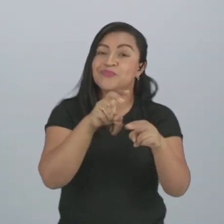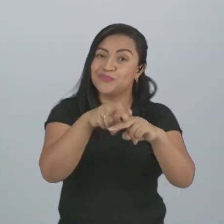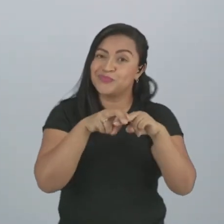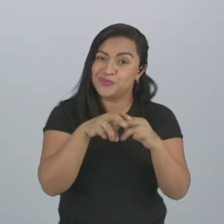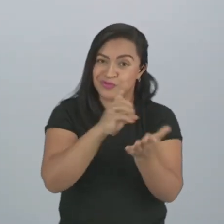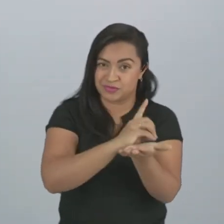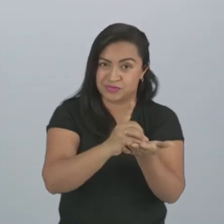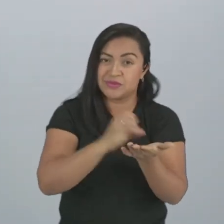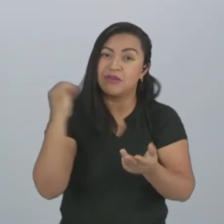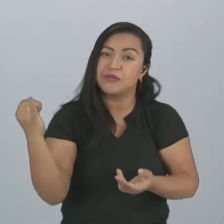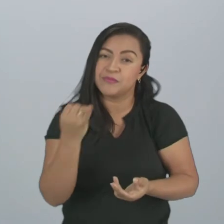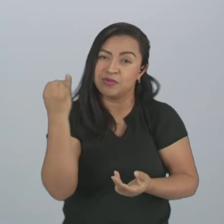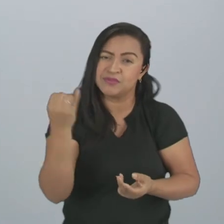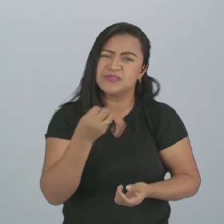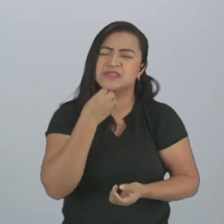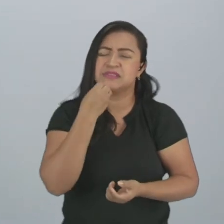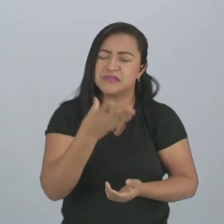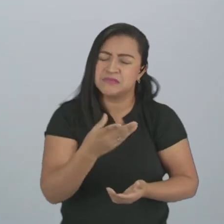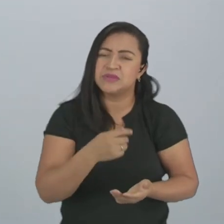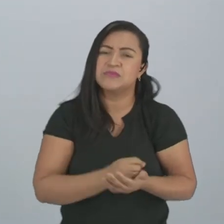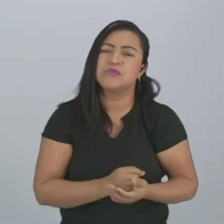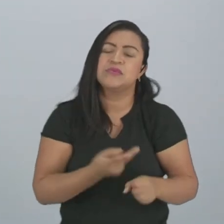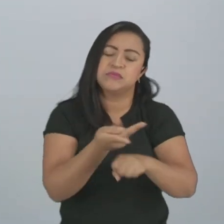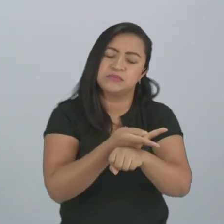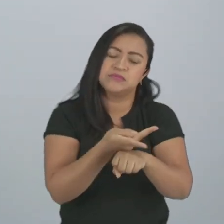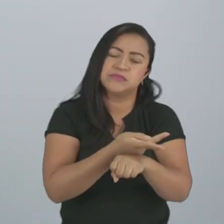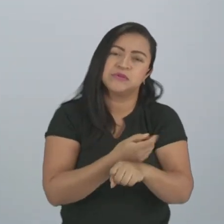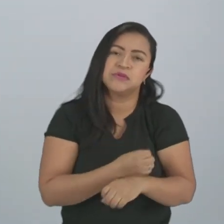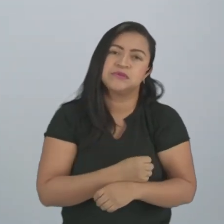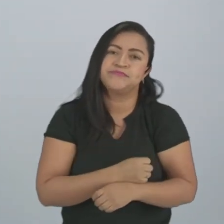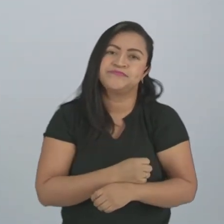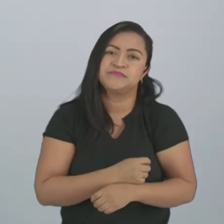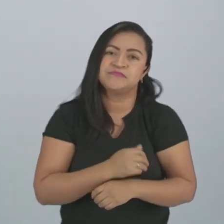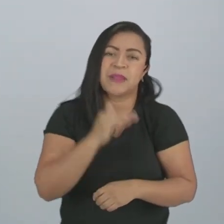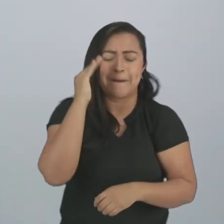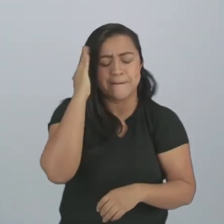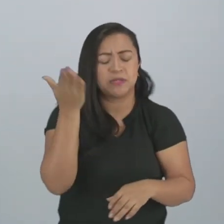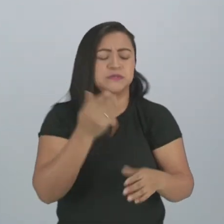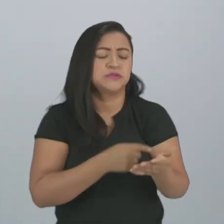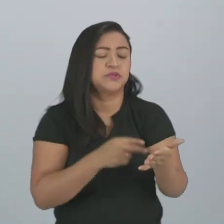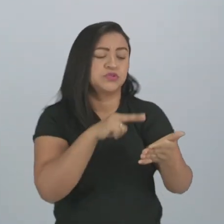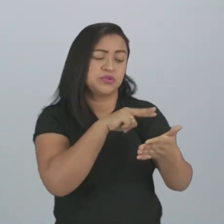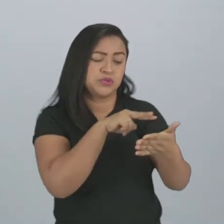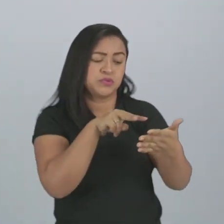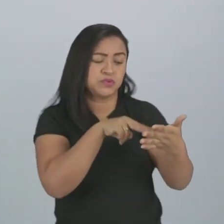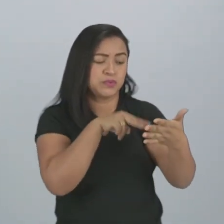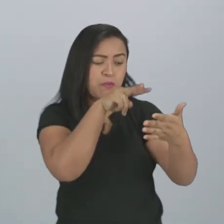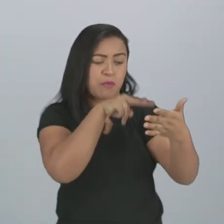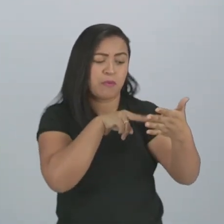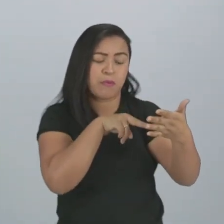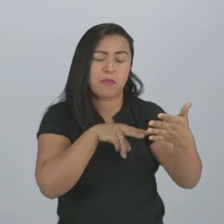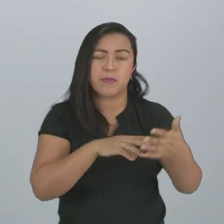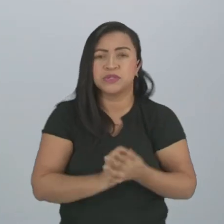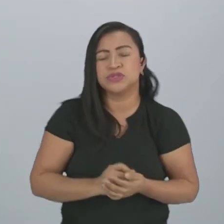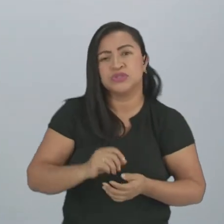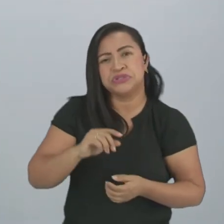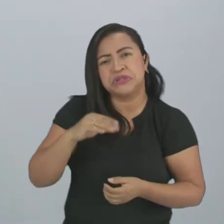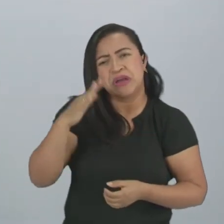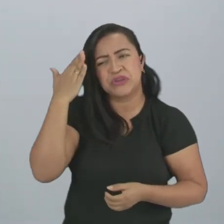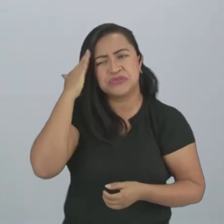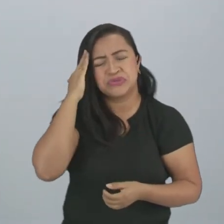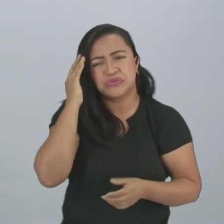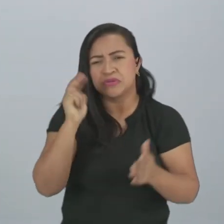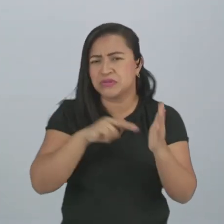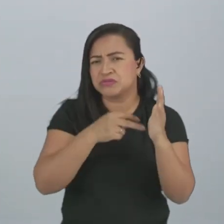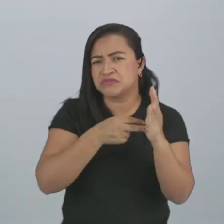E sempre é bom a gente consultar. Principalmente quando a gente tá fazendo uma leitura de um livro. Que a gente identificar uma palavra que a gente não entende o significado. O